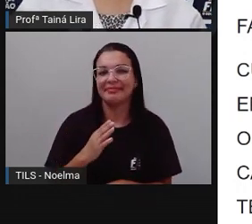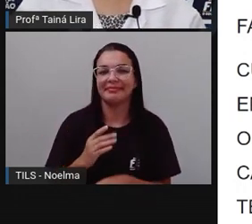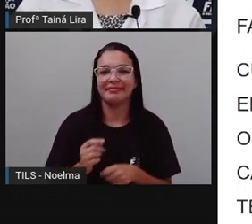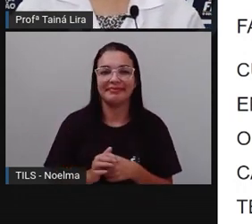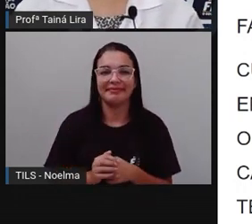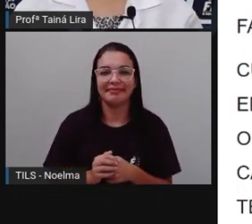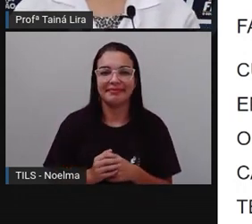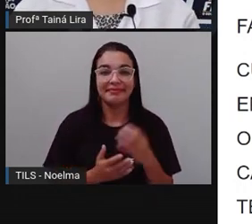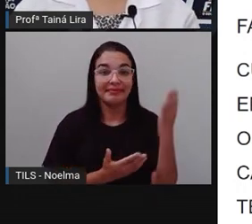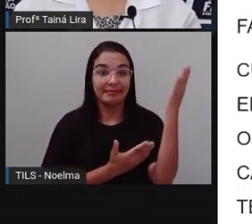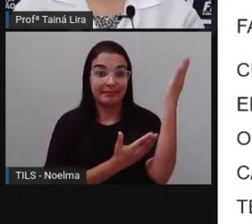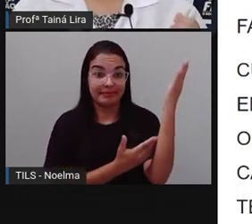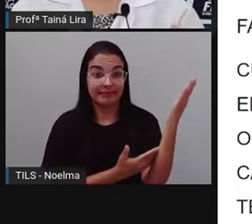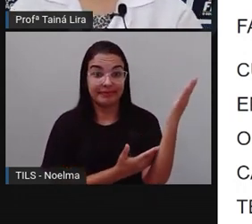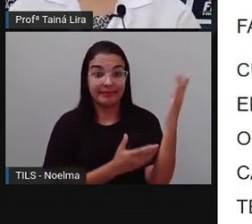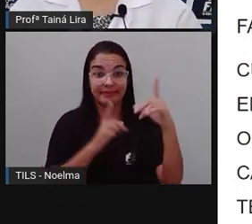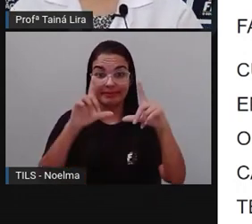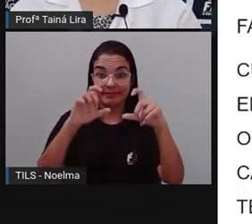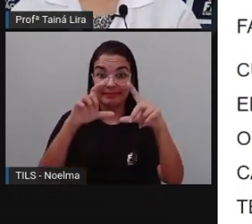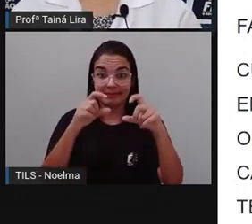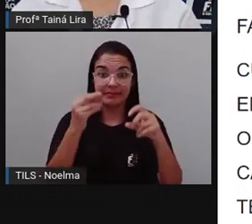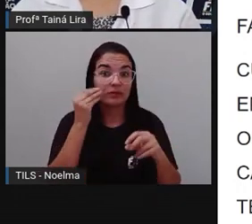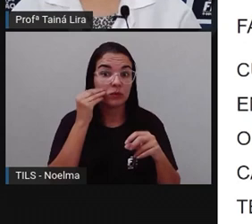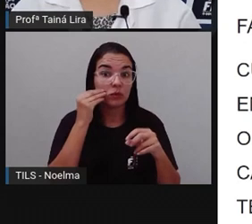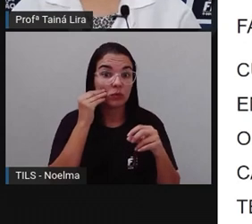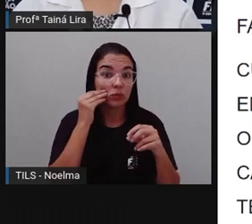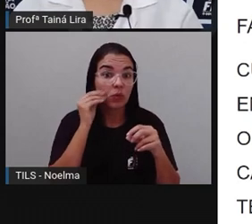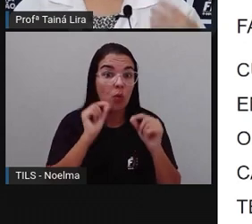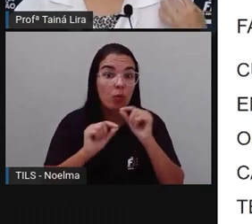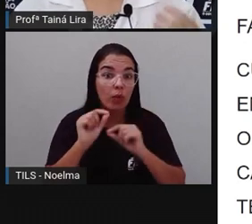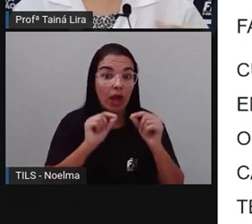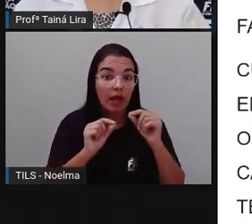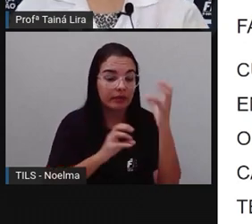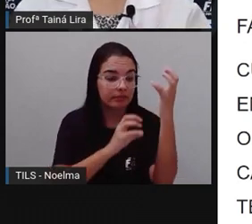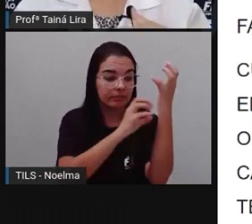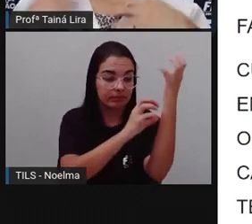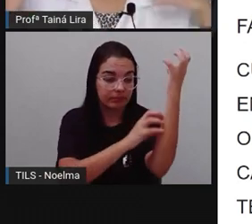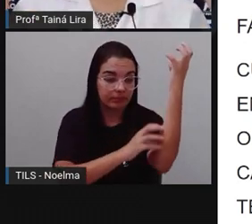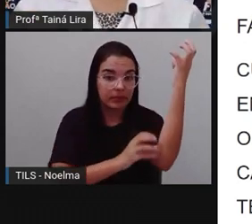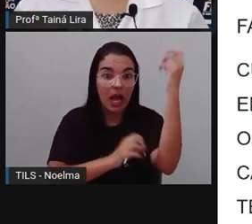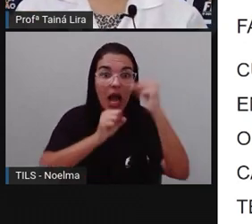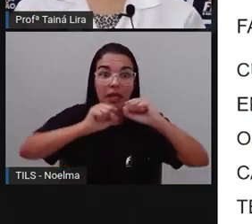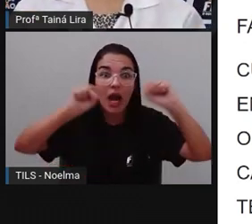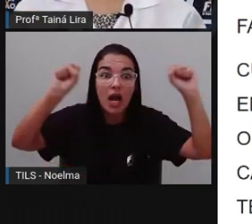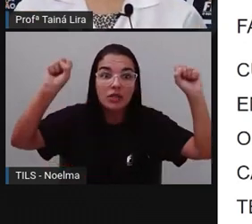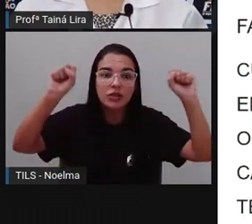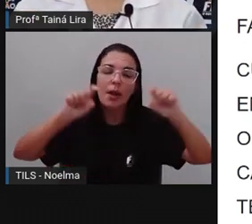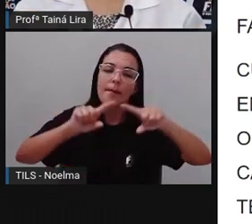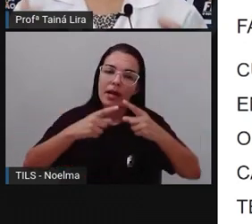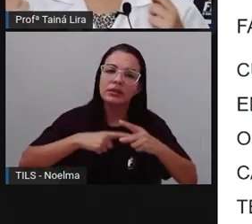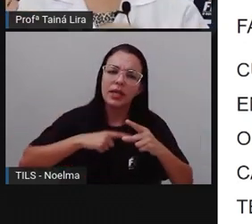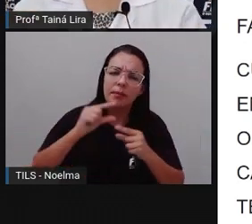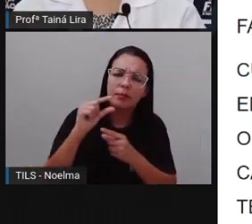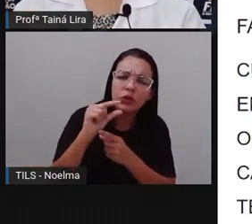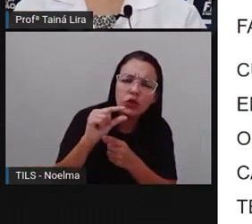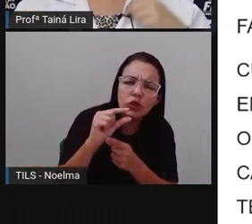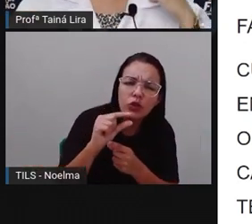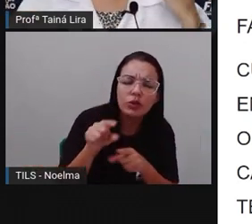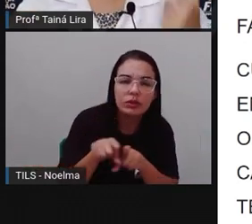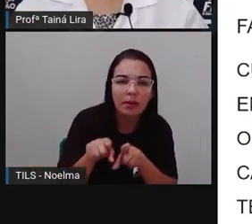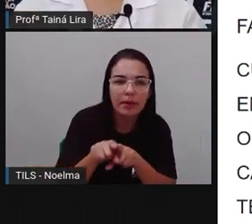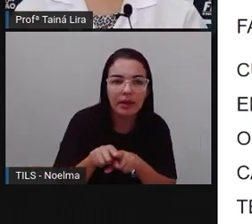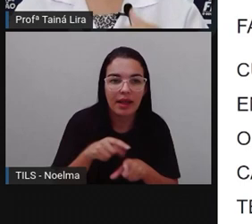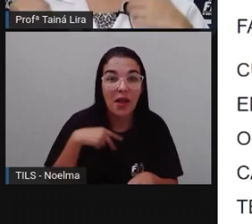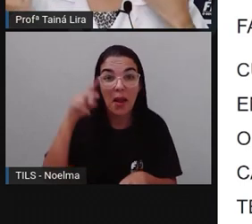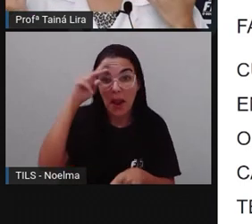Essa imagem mostra cactos grandes, Mas existem cactos menores, tá? Eu lembro, inclusive,